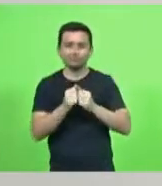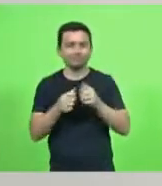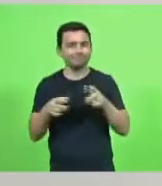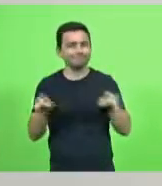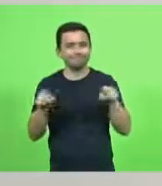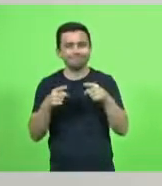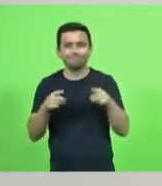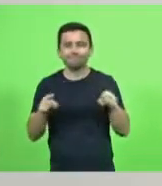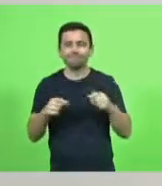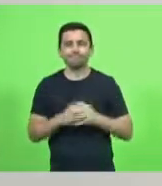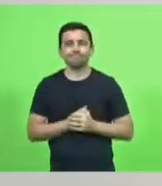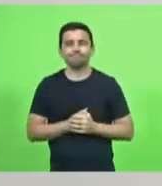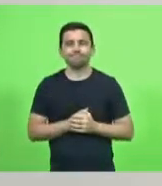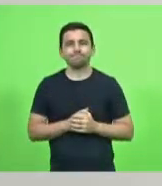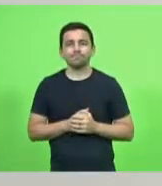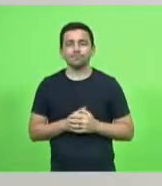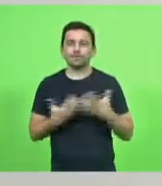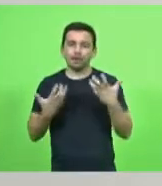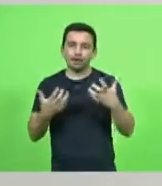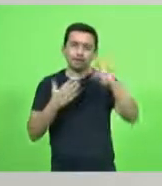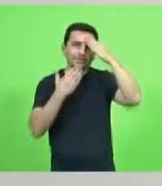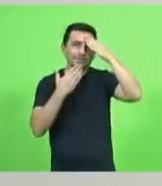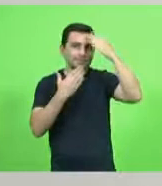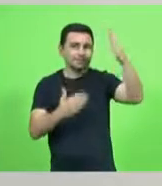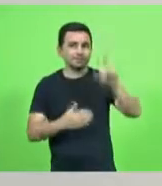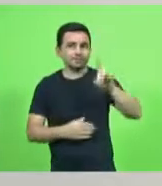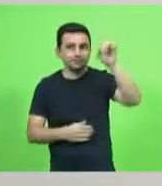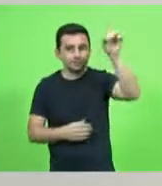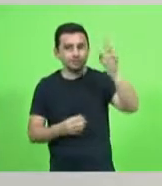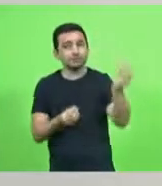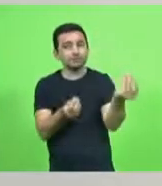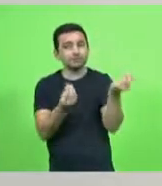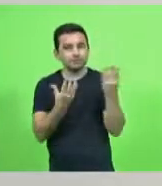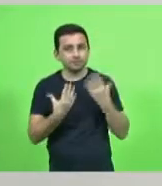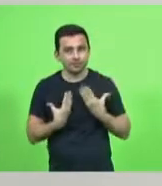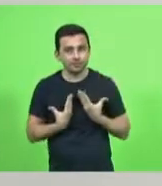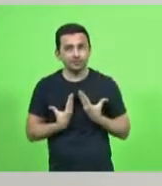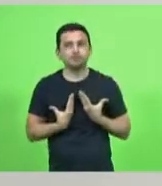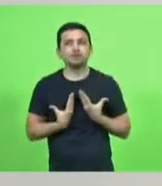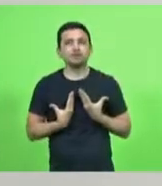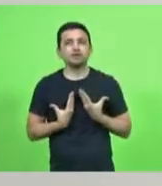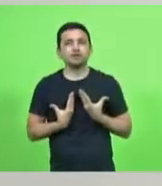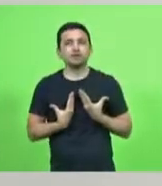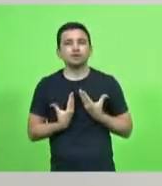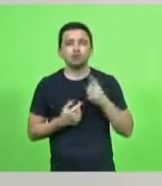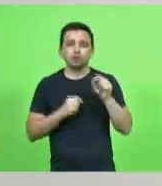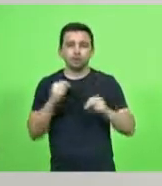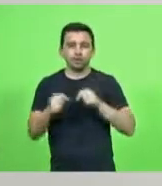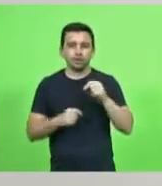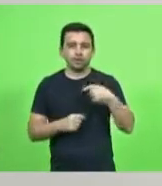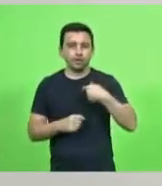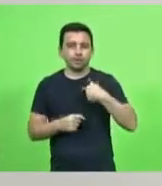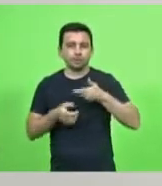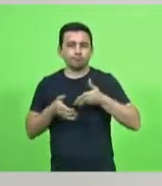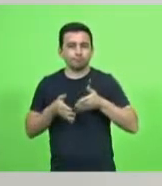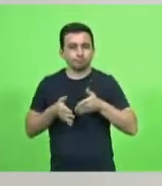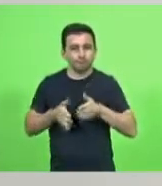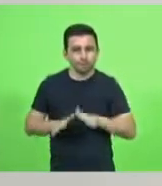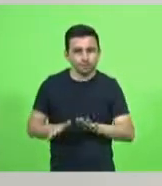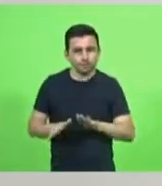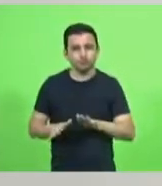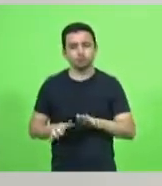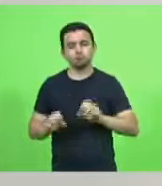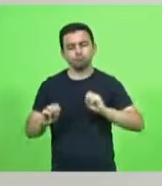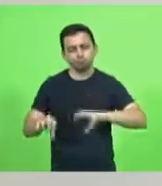quero agradecer a Deus pela dádiva que ele me deu de ter sido gerado e criado e